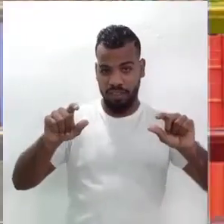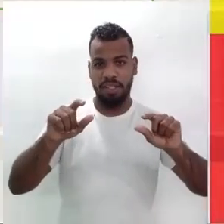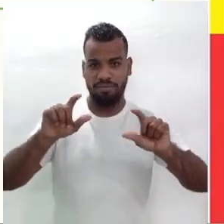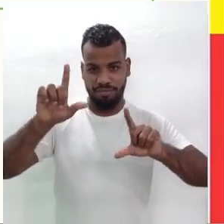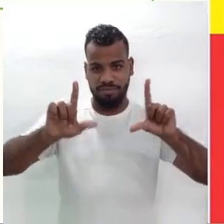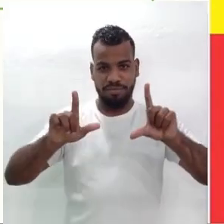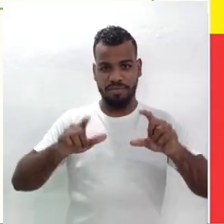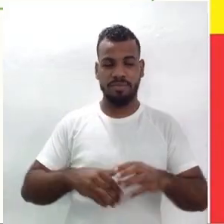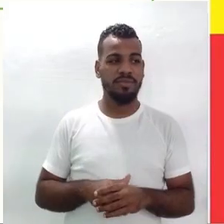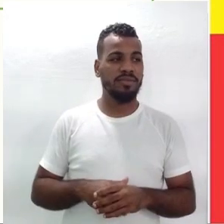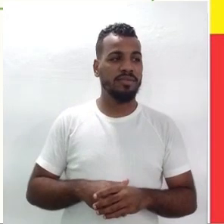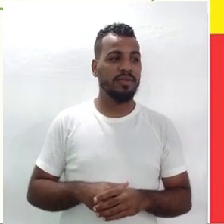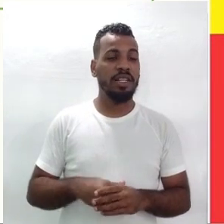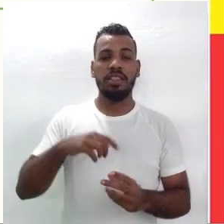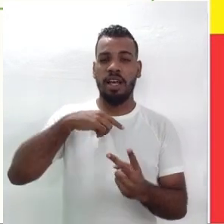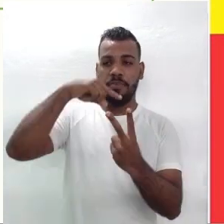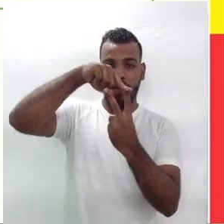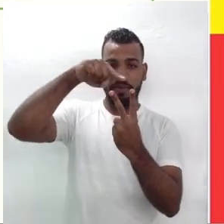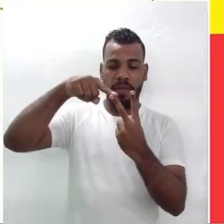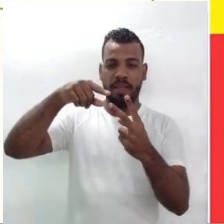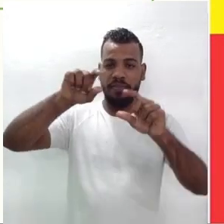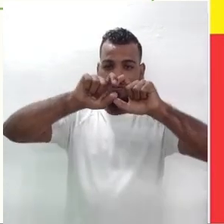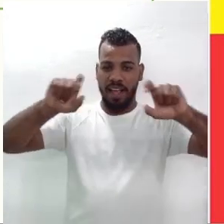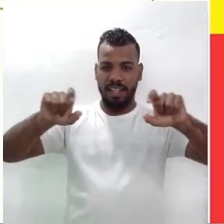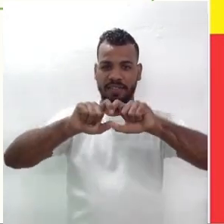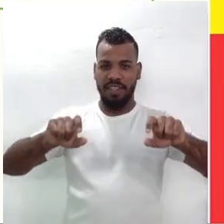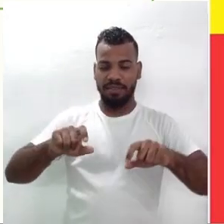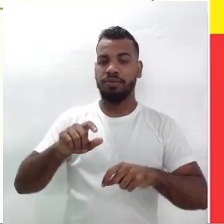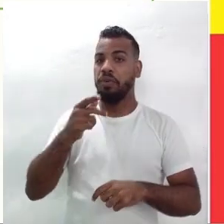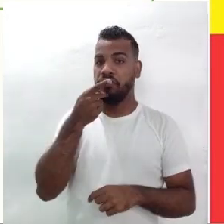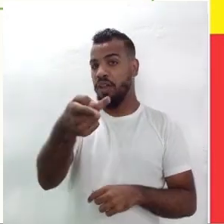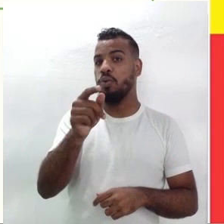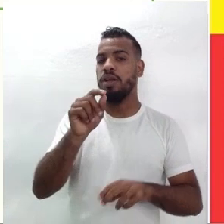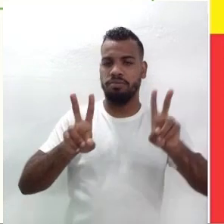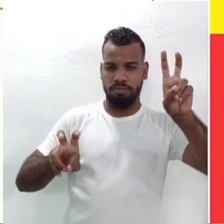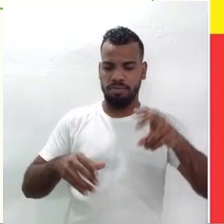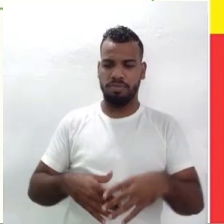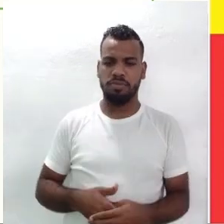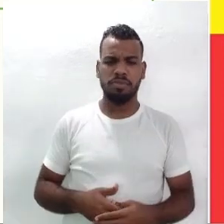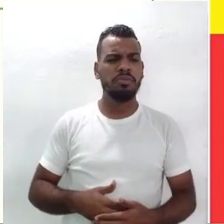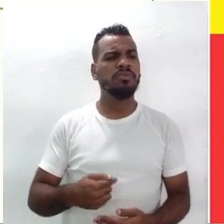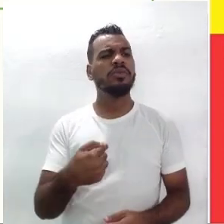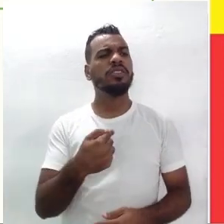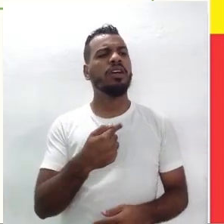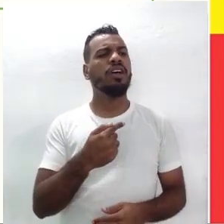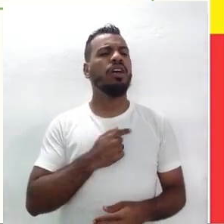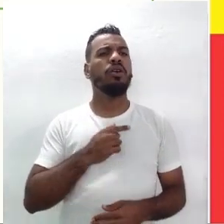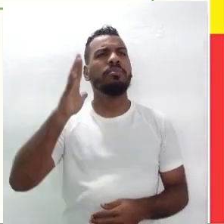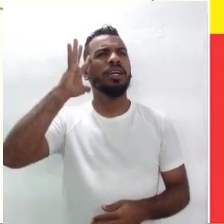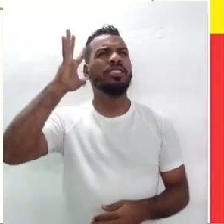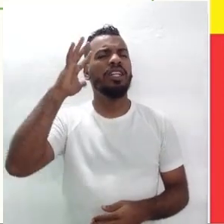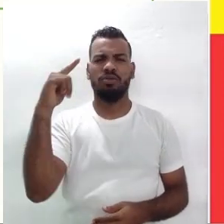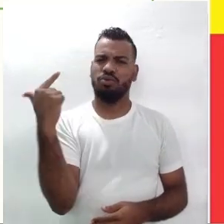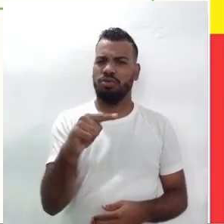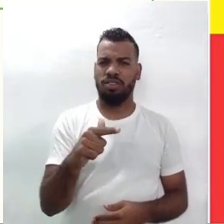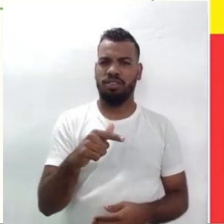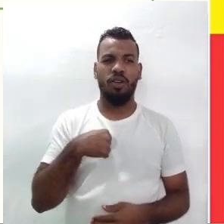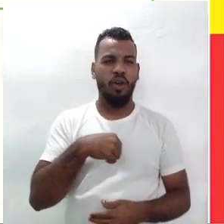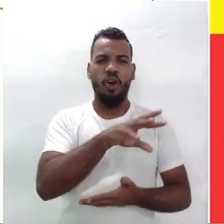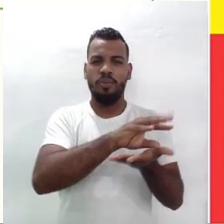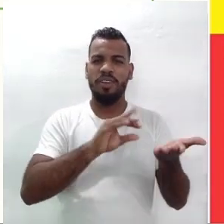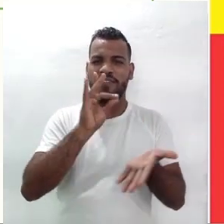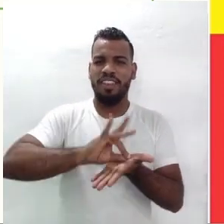tela dois pensamentos, as frases de Ariano. Ele diz, eu não tenho imaginação, eu copio,